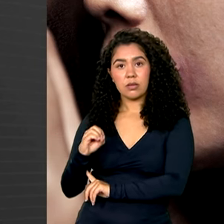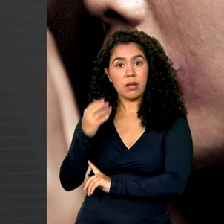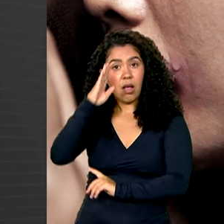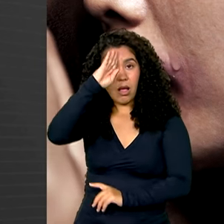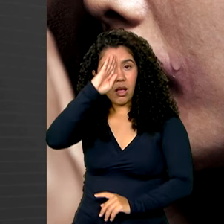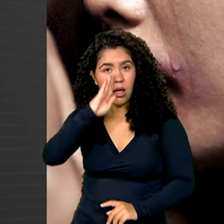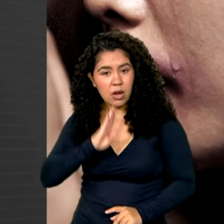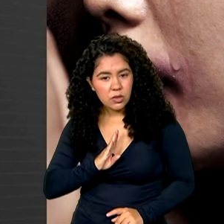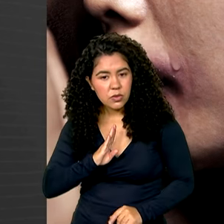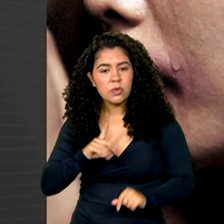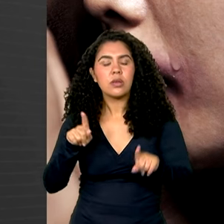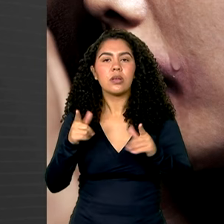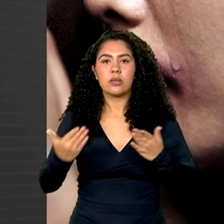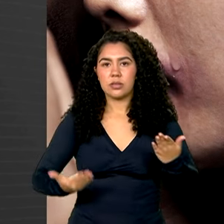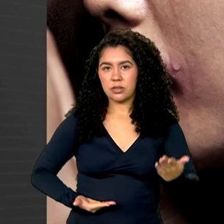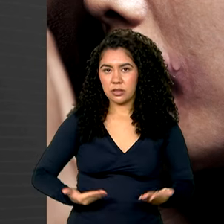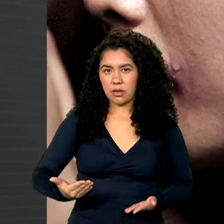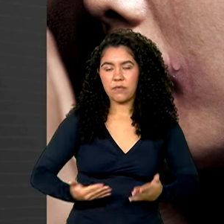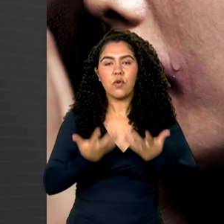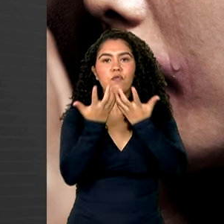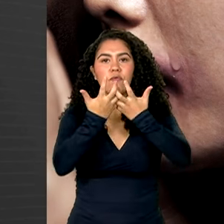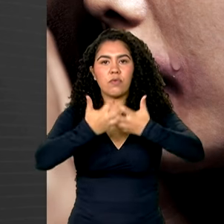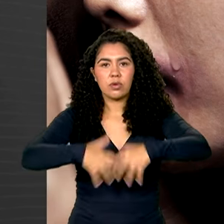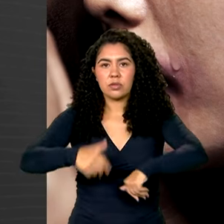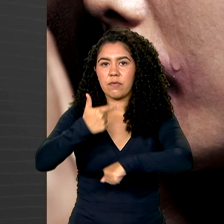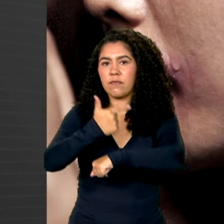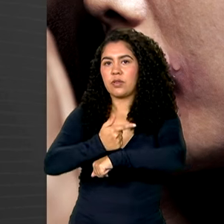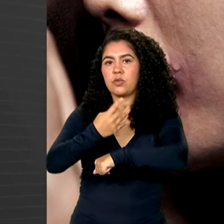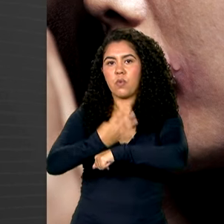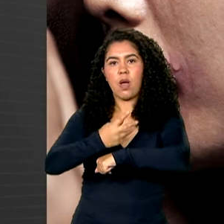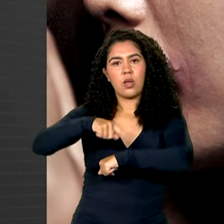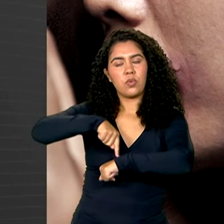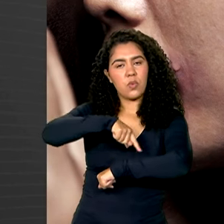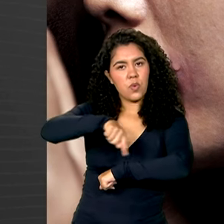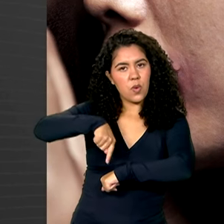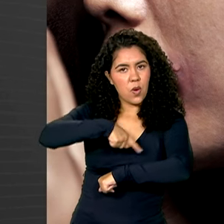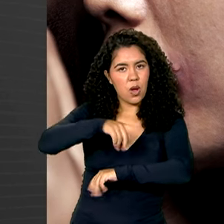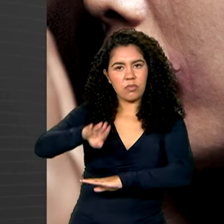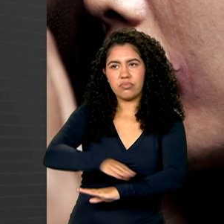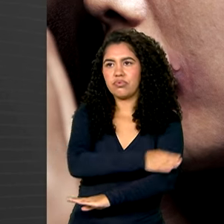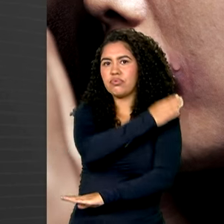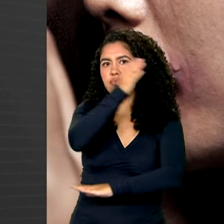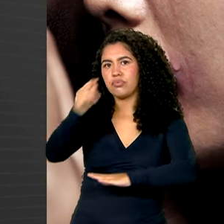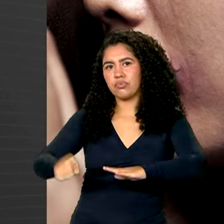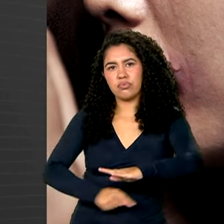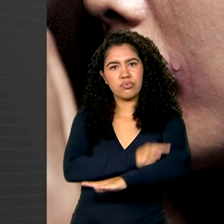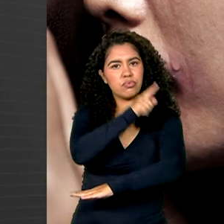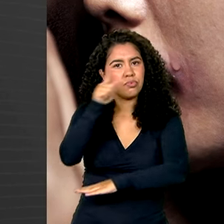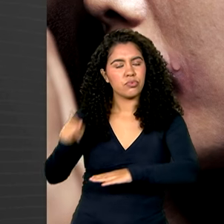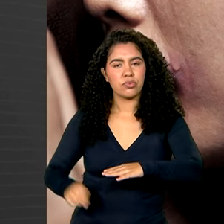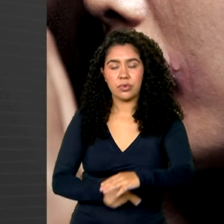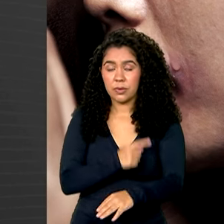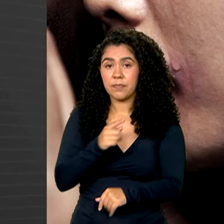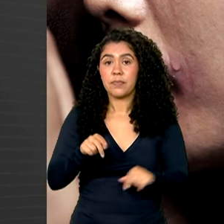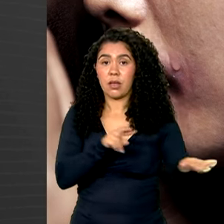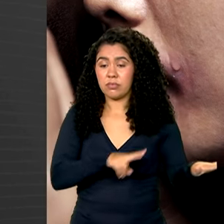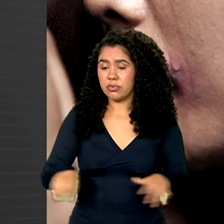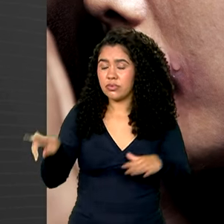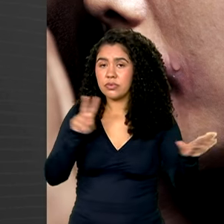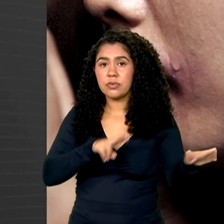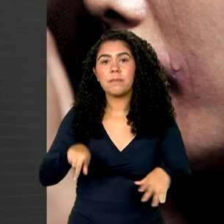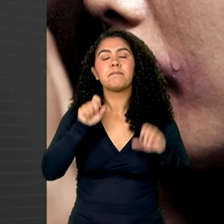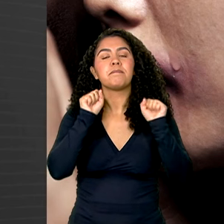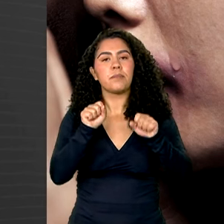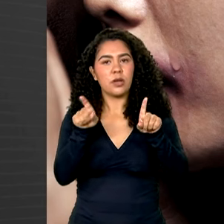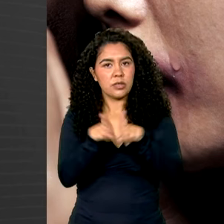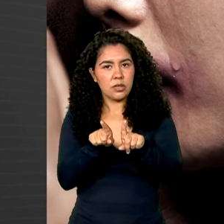gratuita e o serviço funciona 24 horas por dia, todos os dias da semana. A denúncia também pode ser